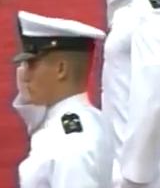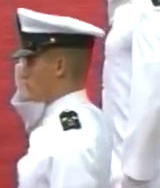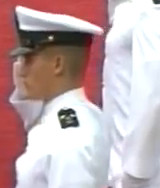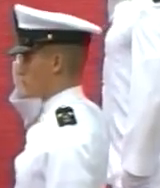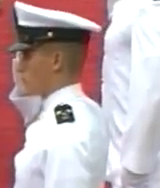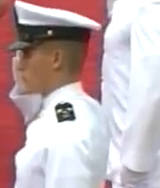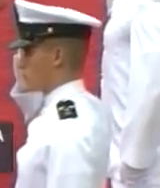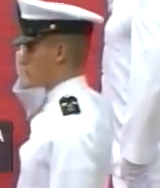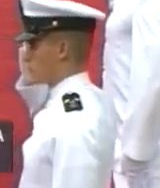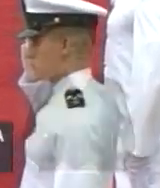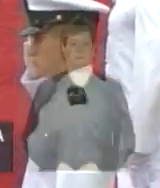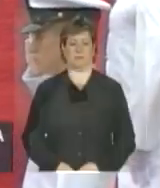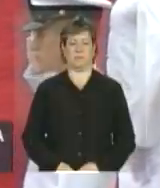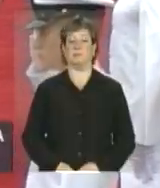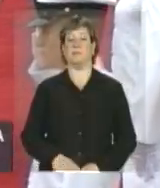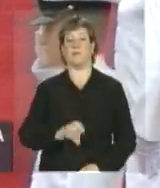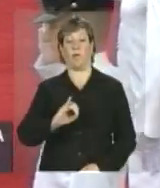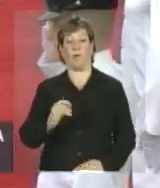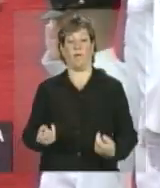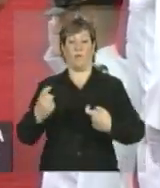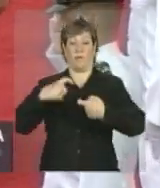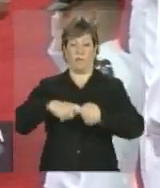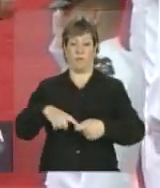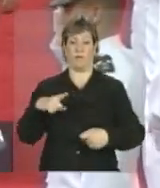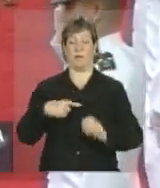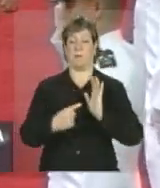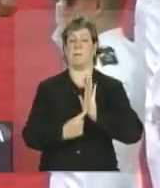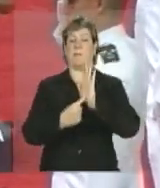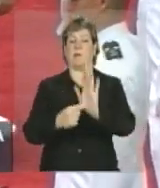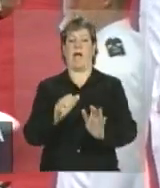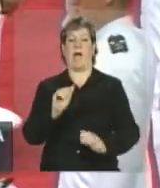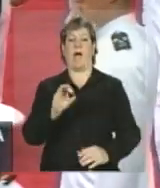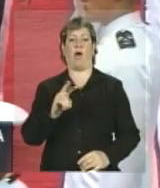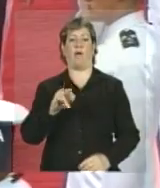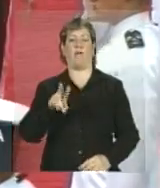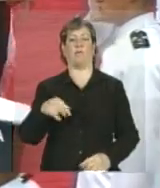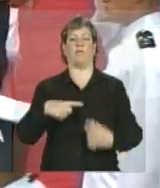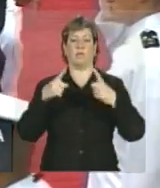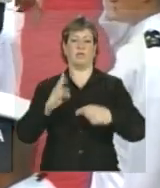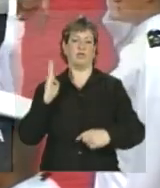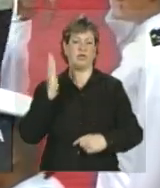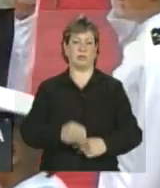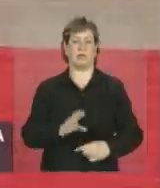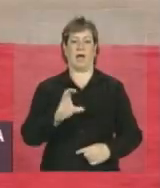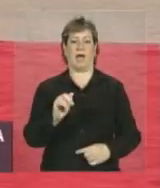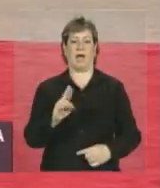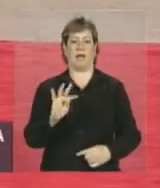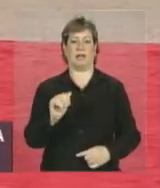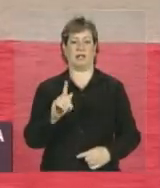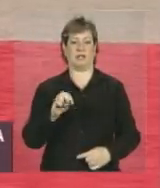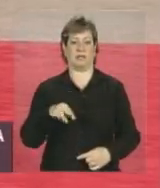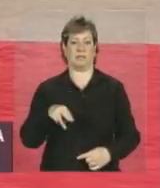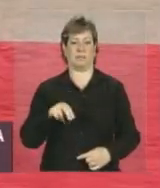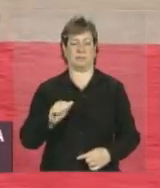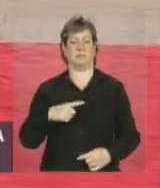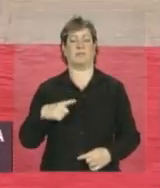Olá, voltamos com imagens ao vivo direto de Cartagena, na Colômbia.